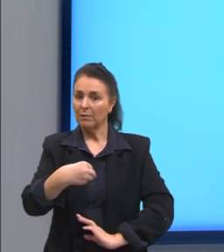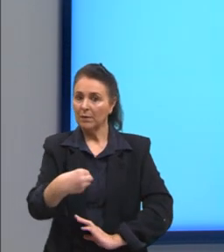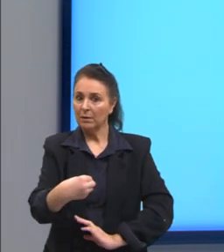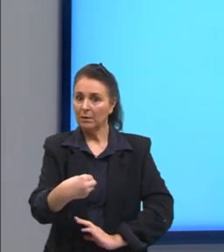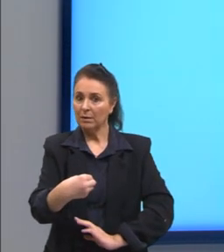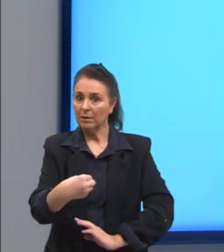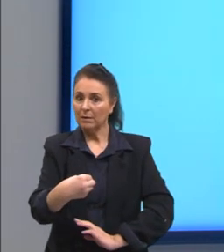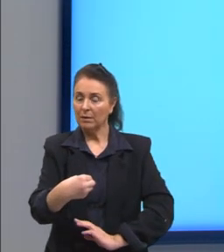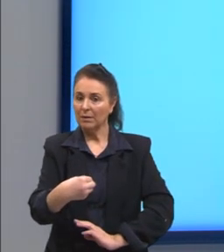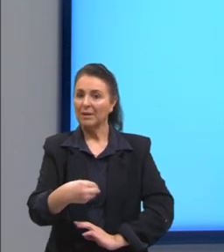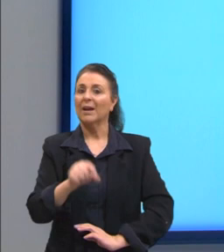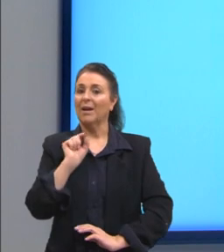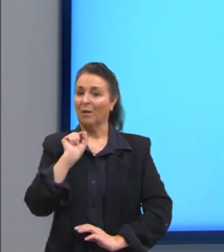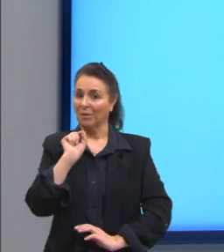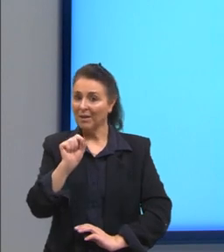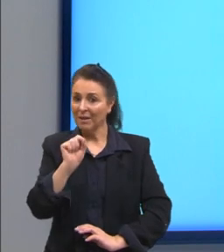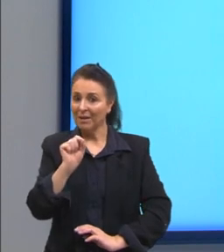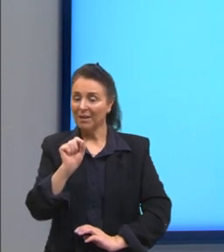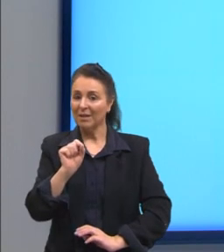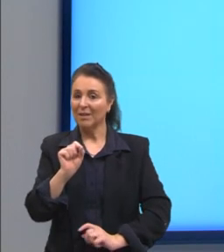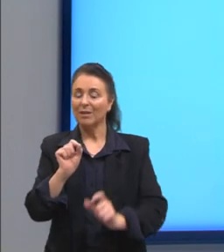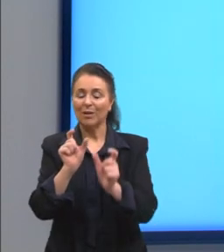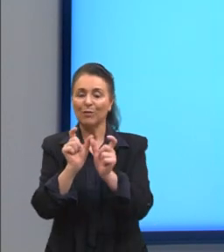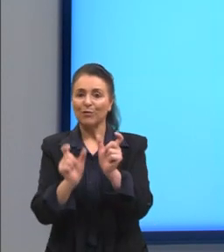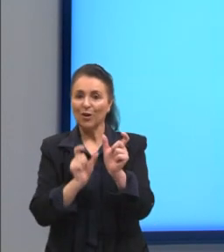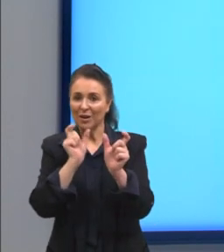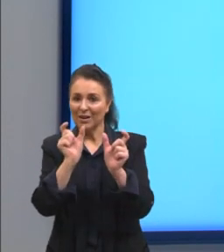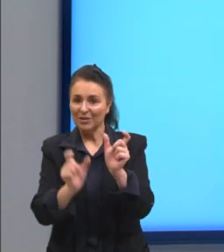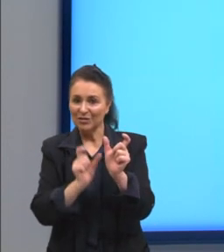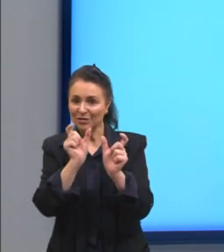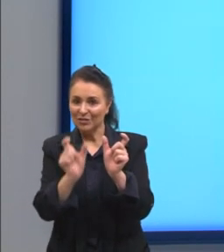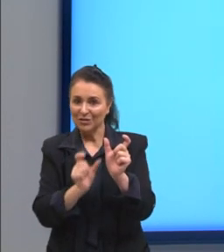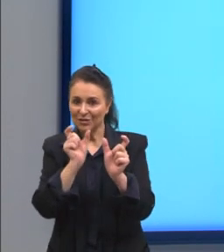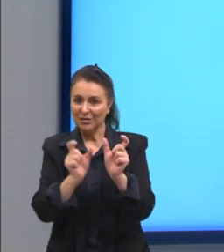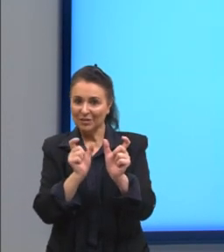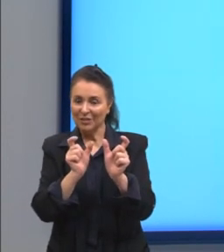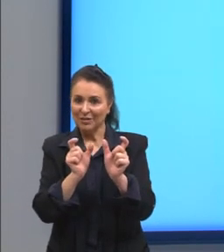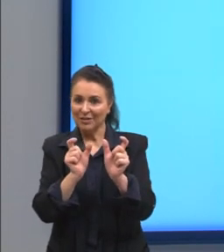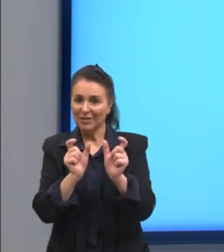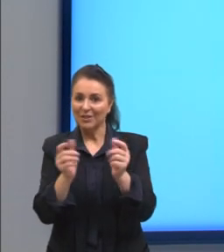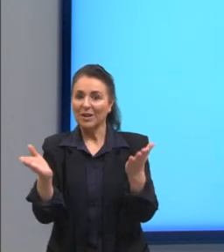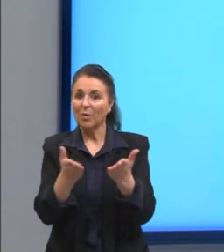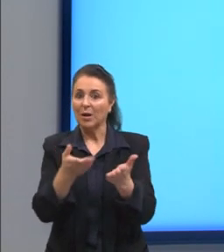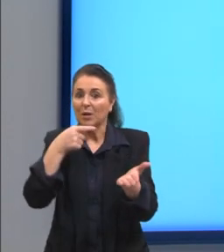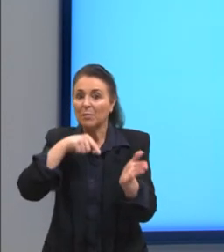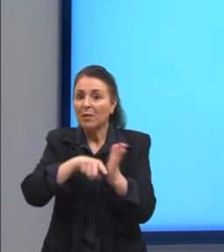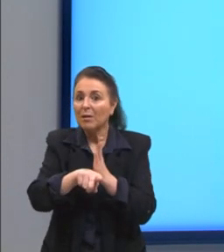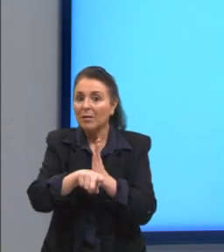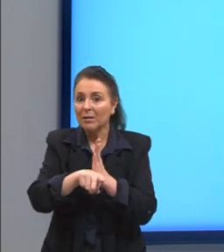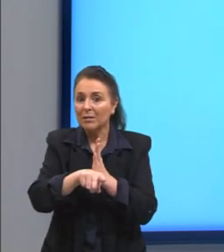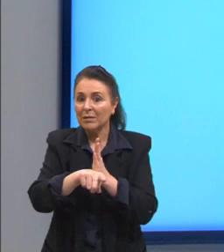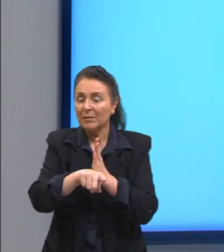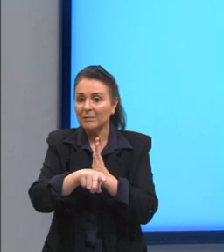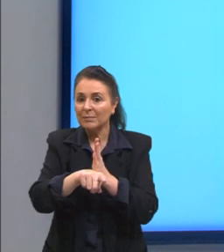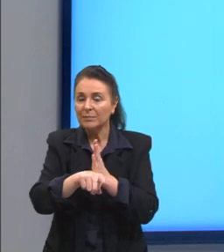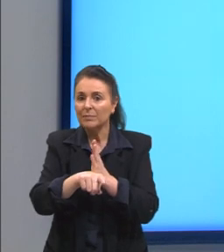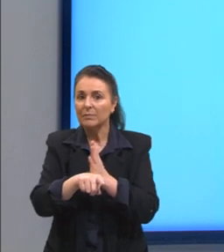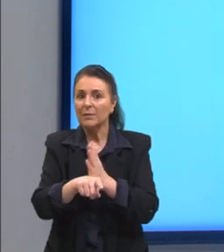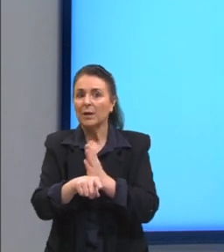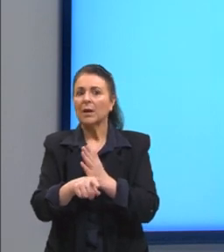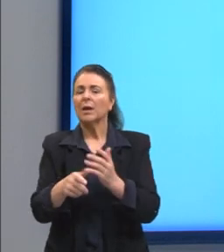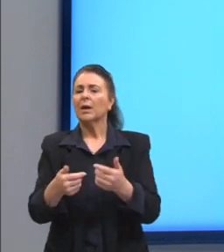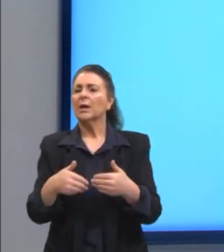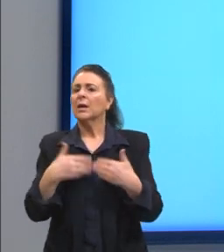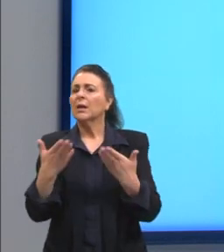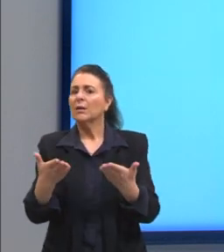um vocativo. Diz que a gente ia fechar nossa aula fazendo uma pergunta. E é com essa pergunta